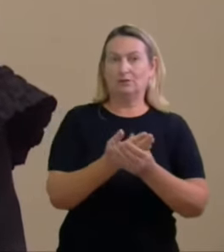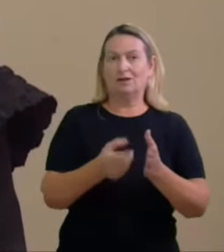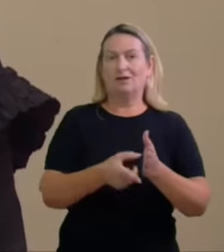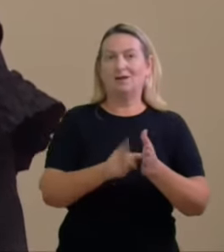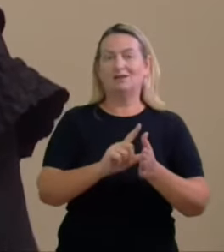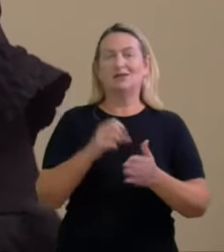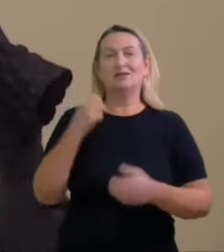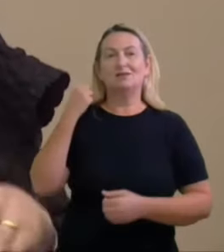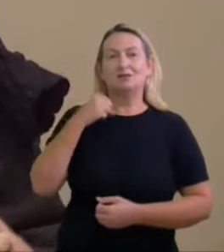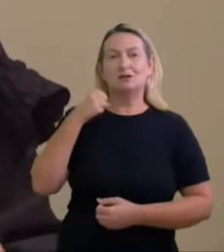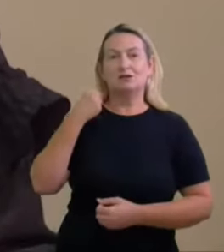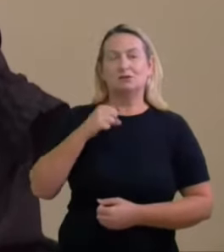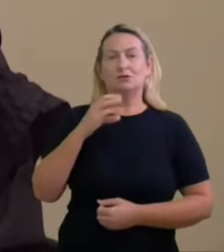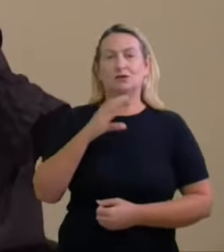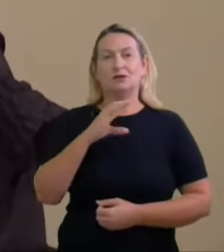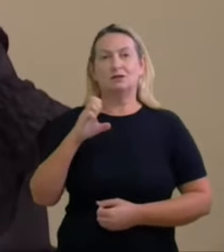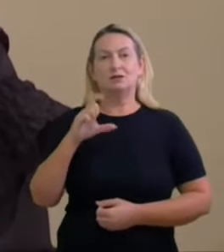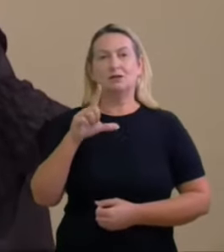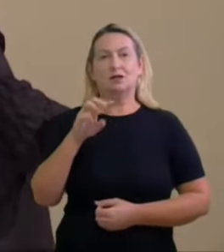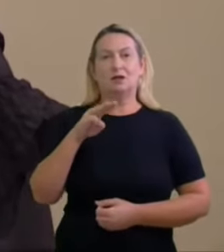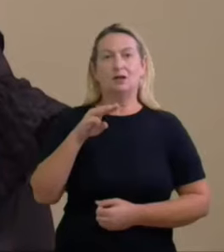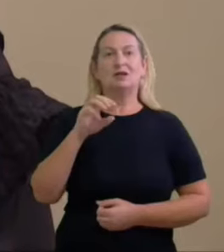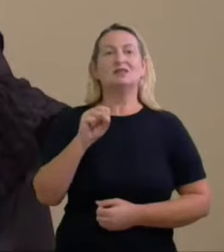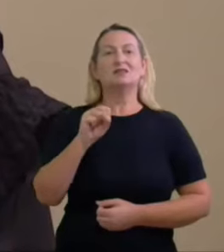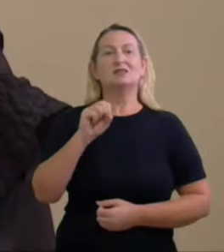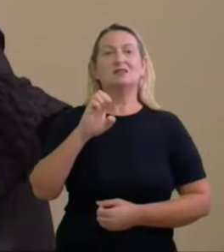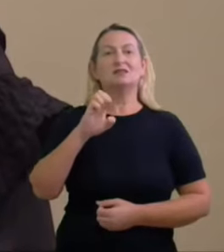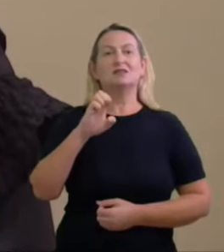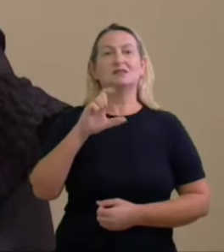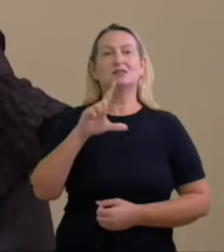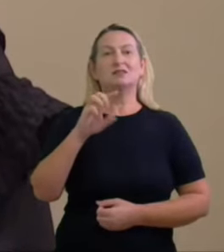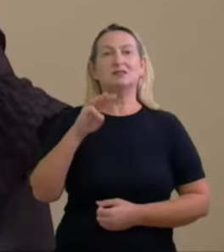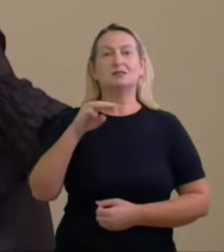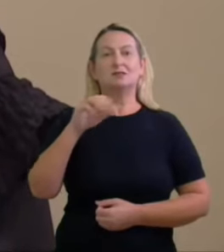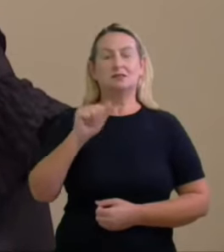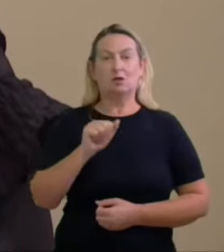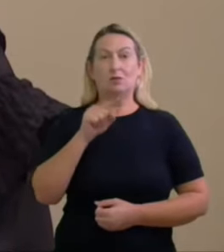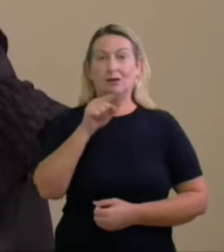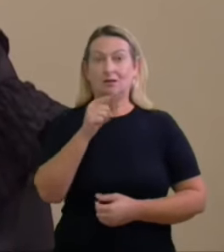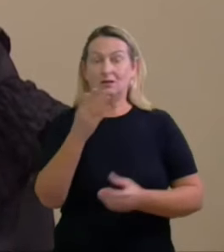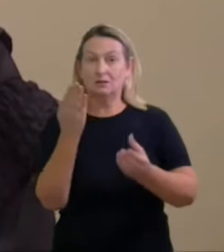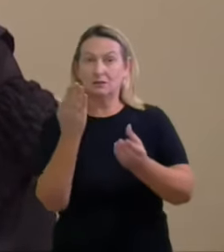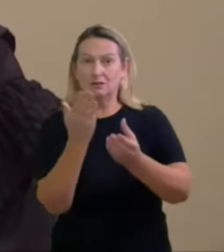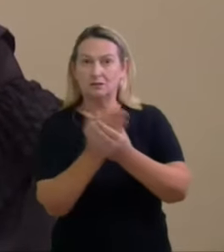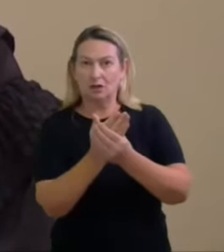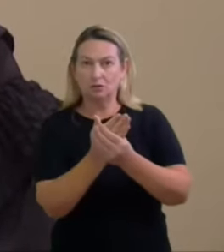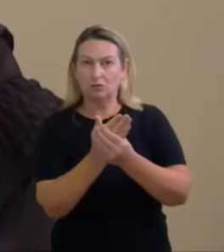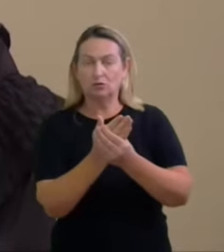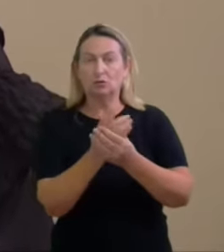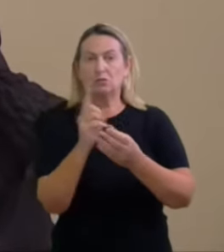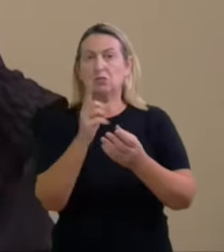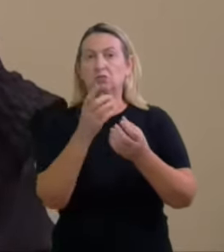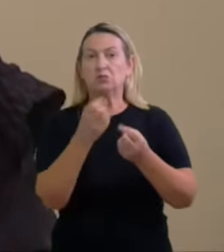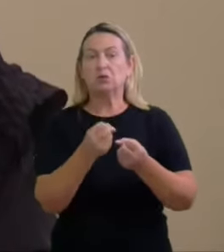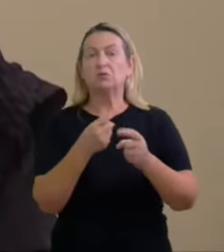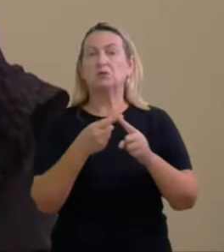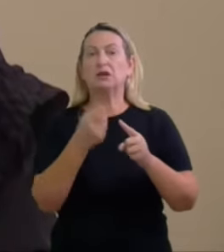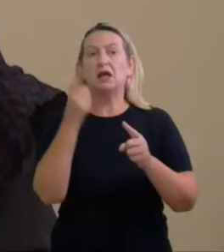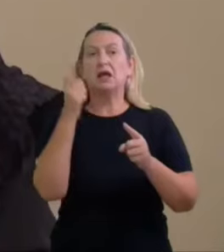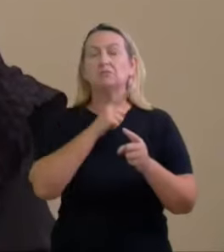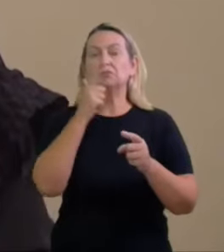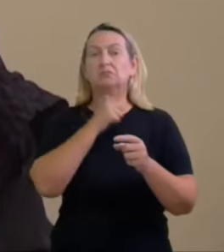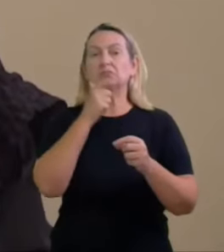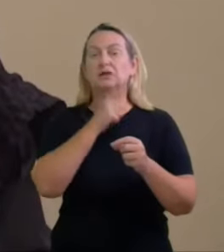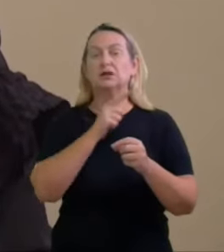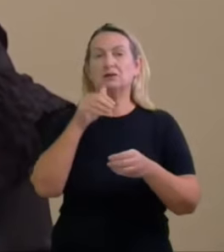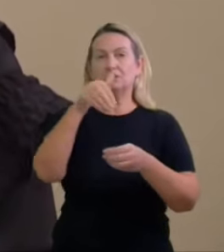ruda naqueles autos foram desconsiderados por não representarem ganhos de caráter eleitoral então nós temos um precedente